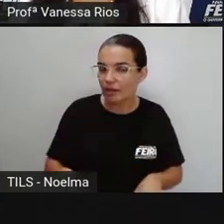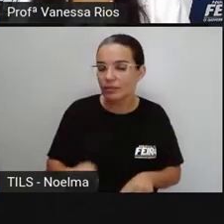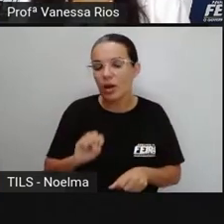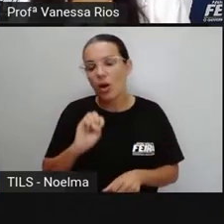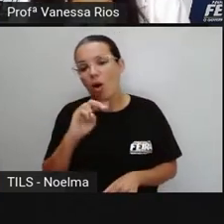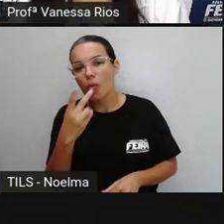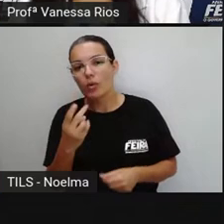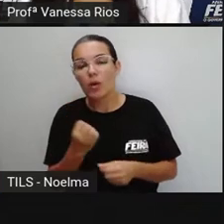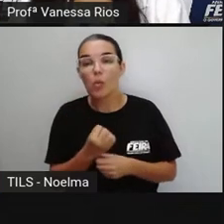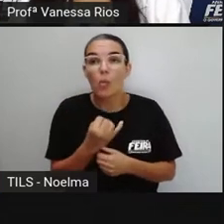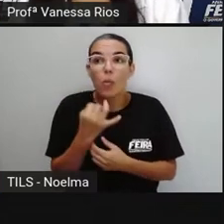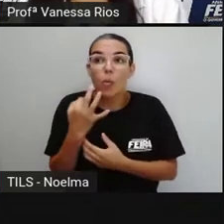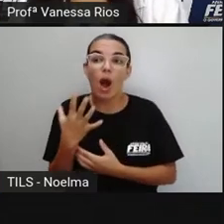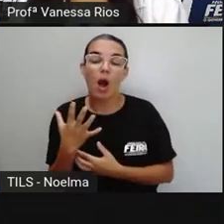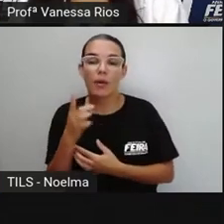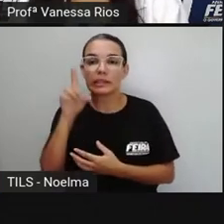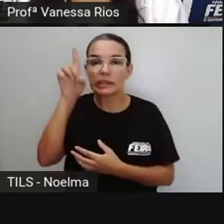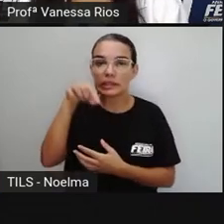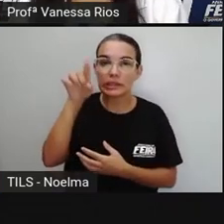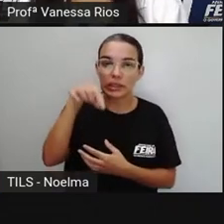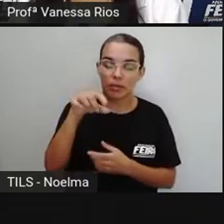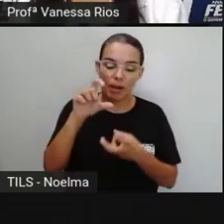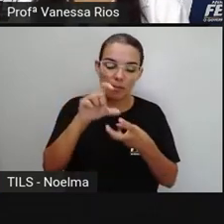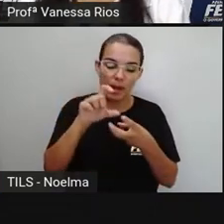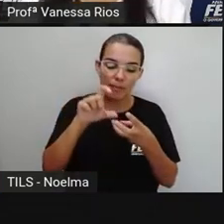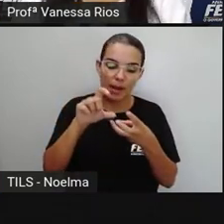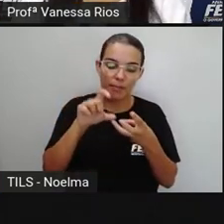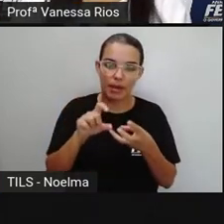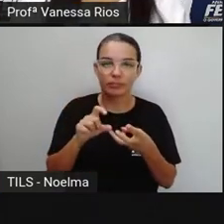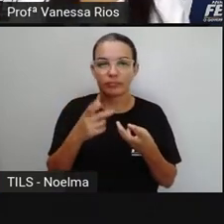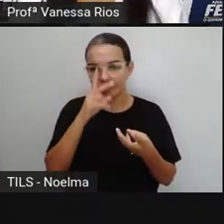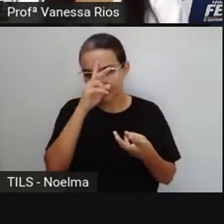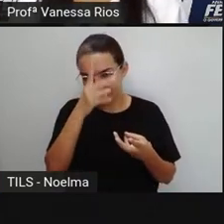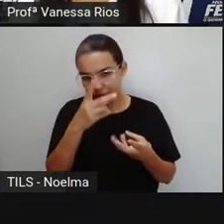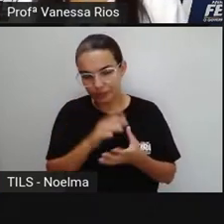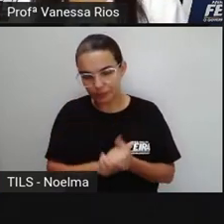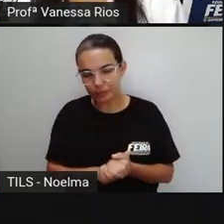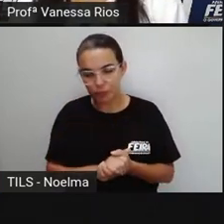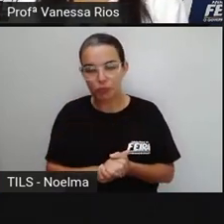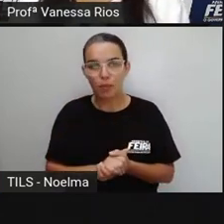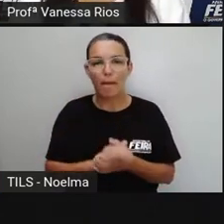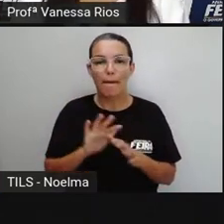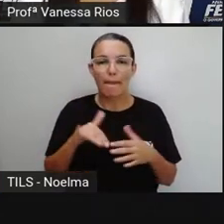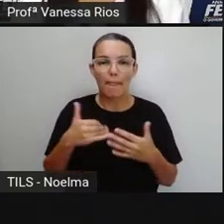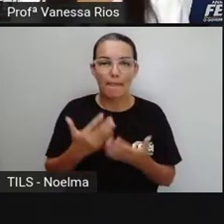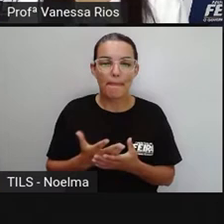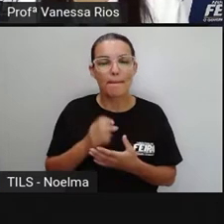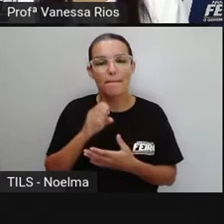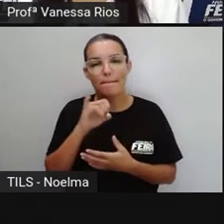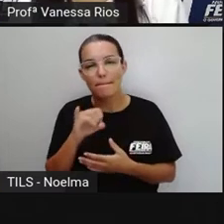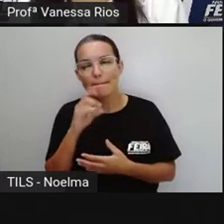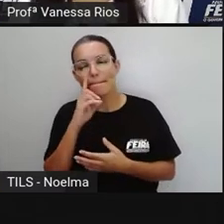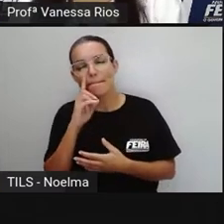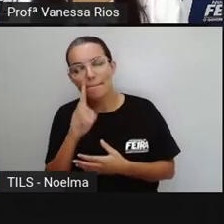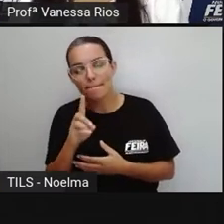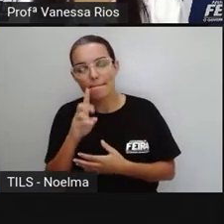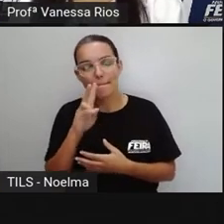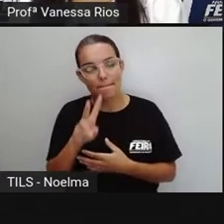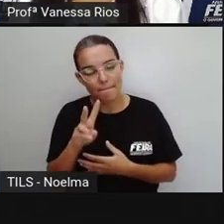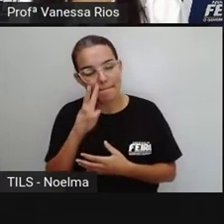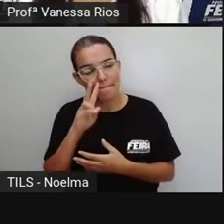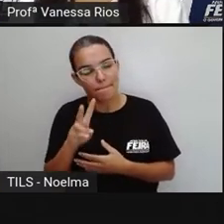é a sílaba tônica de determinada palavra. E, a partir disso, a gente saber se recebe acento ou não,